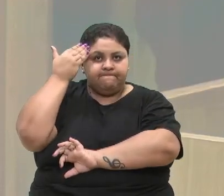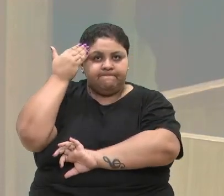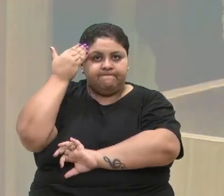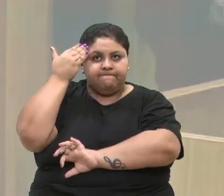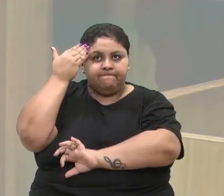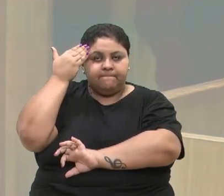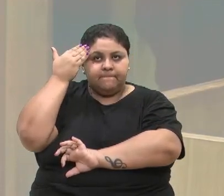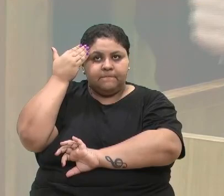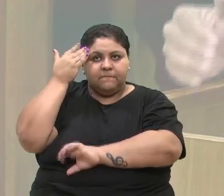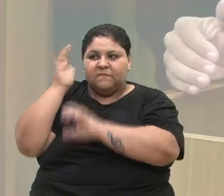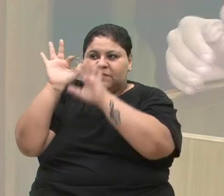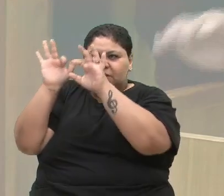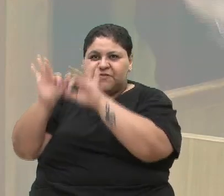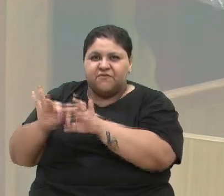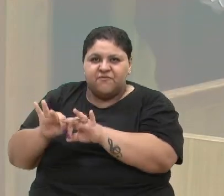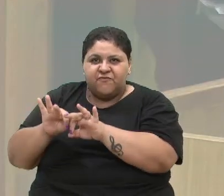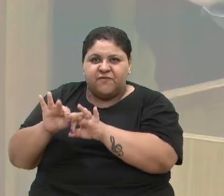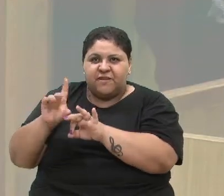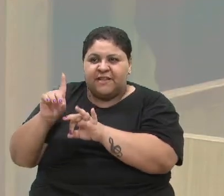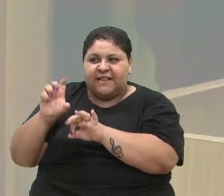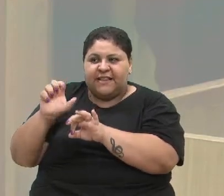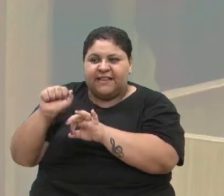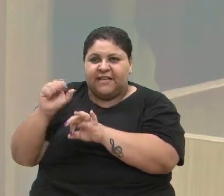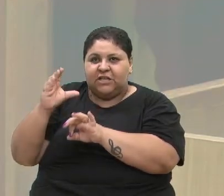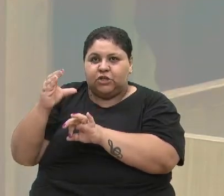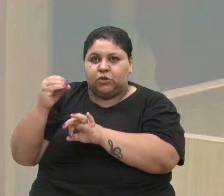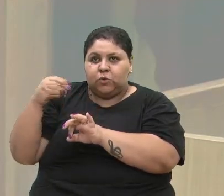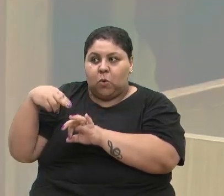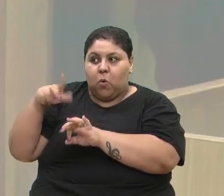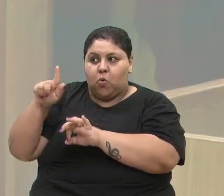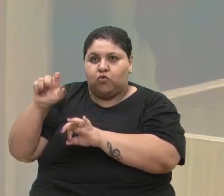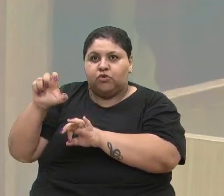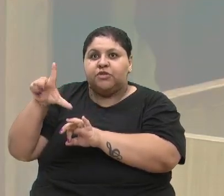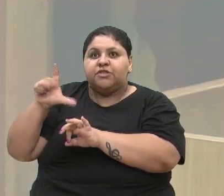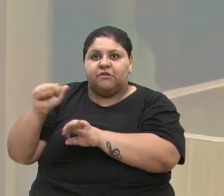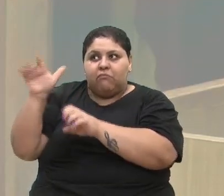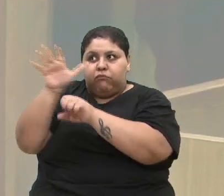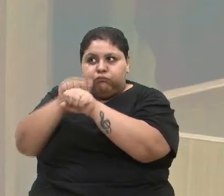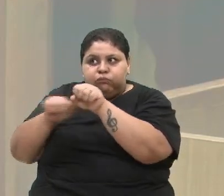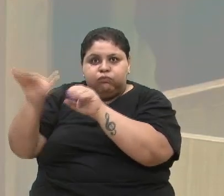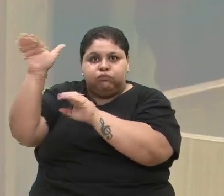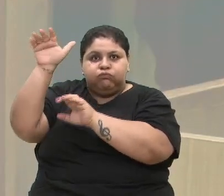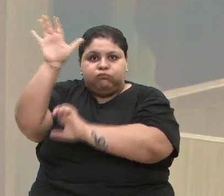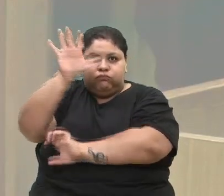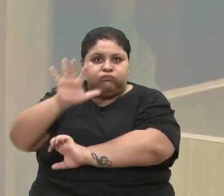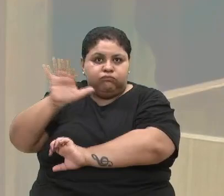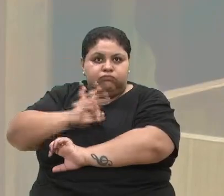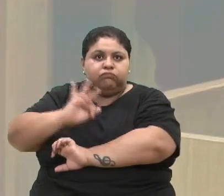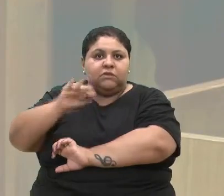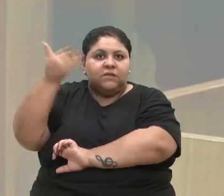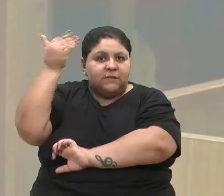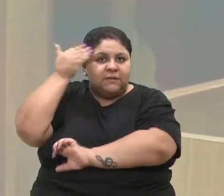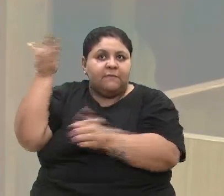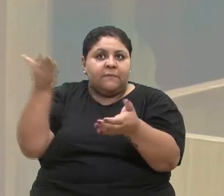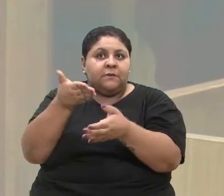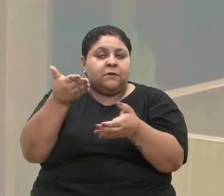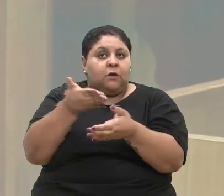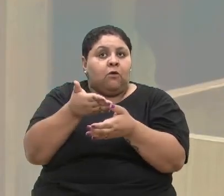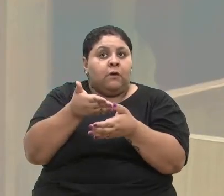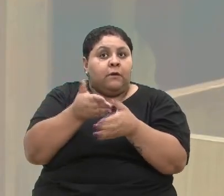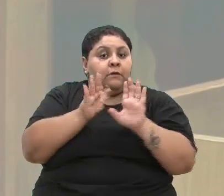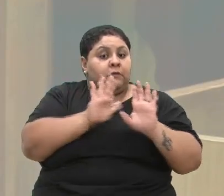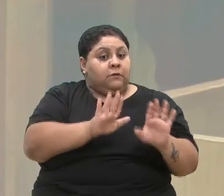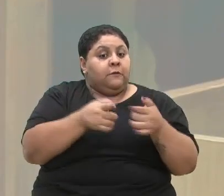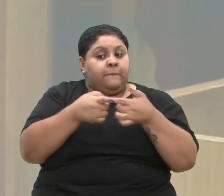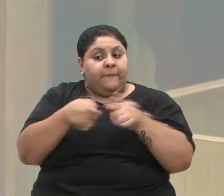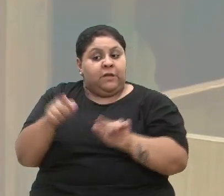descongela, aquela parada na pandemia, está a nível federal. Somos sabedores disso. Sabemos que, neste momento, está parada. Mas cabe